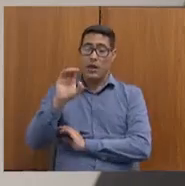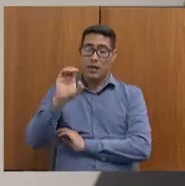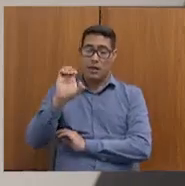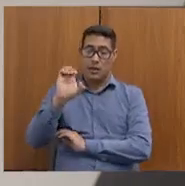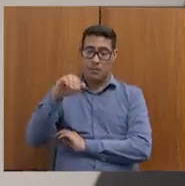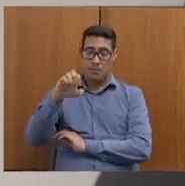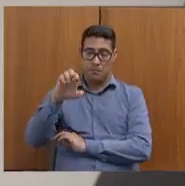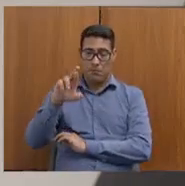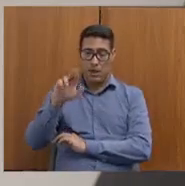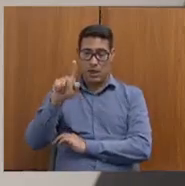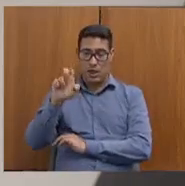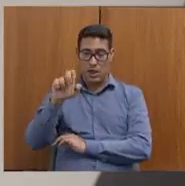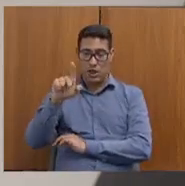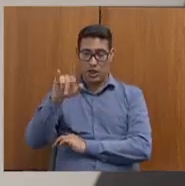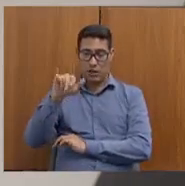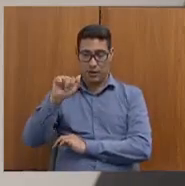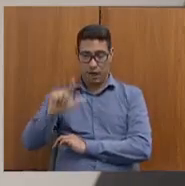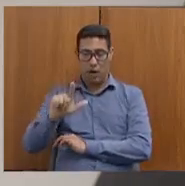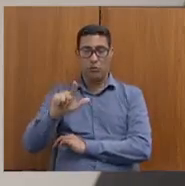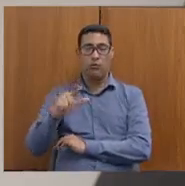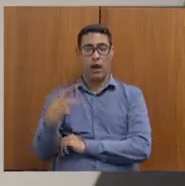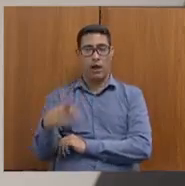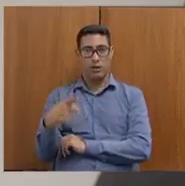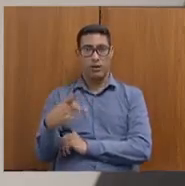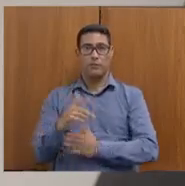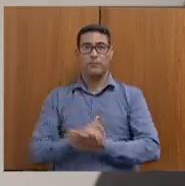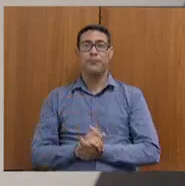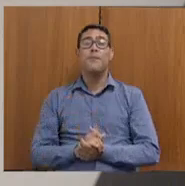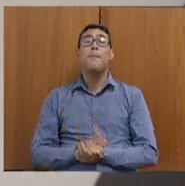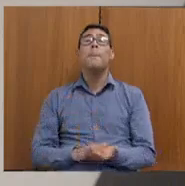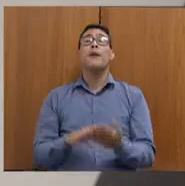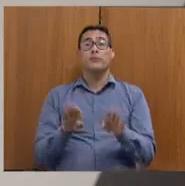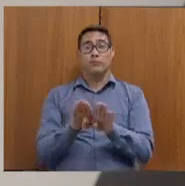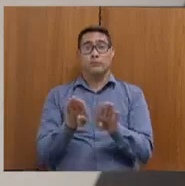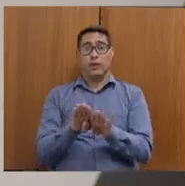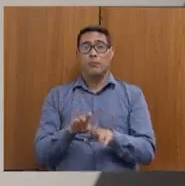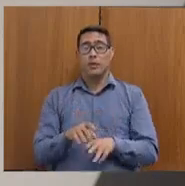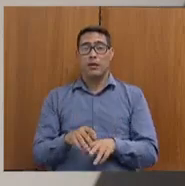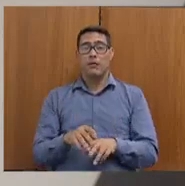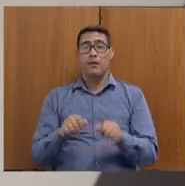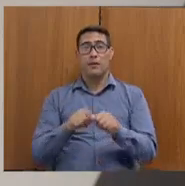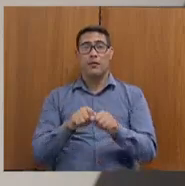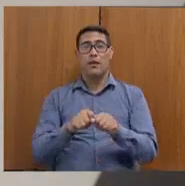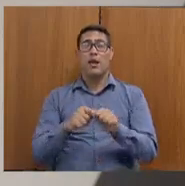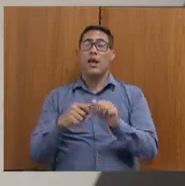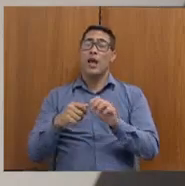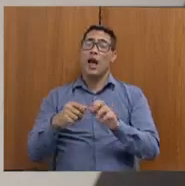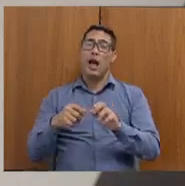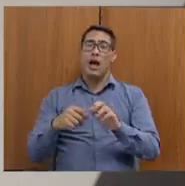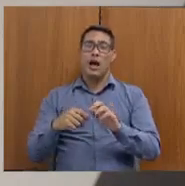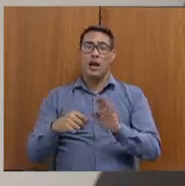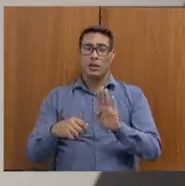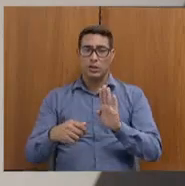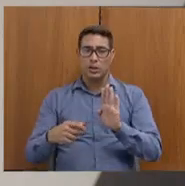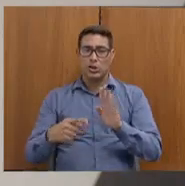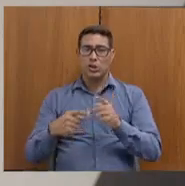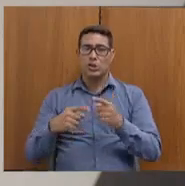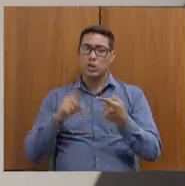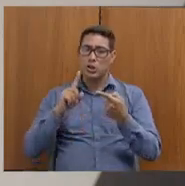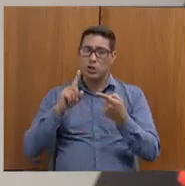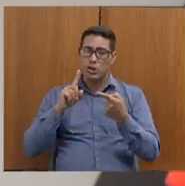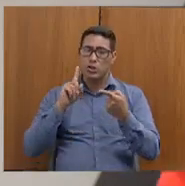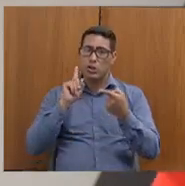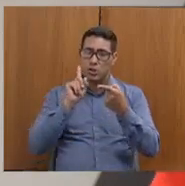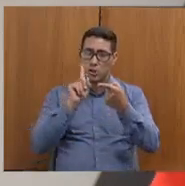introdução para poder aproveitar o espaço para fazer a denúncia desse esvaziamento, desse subfinanciamento